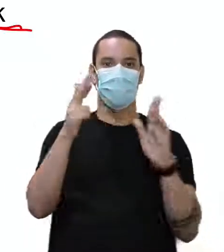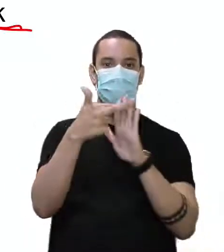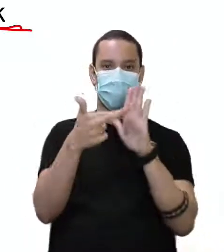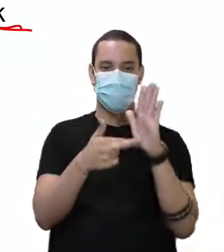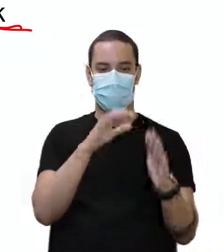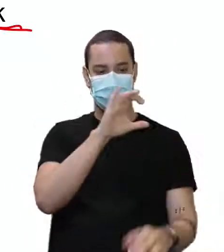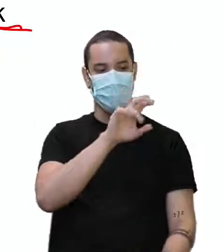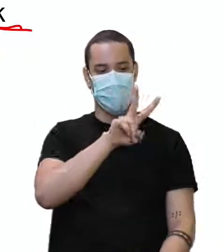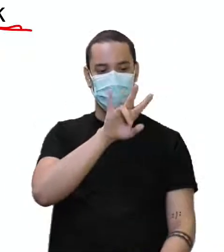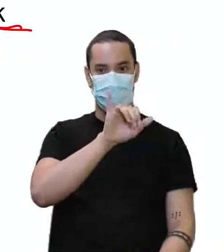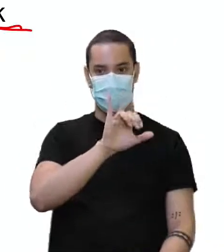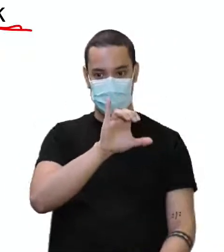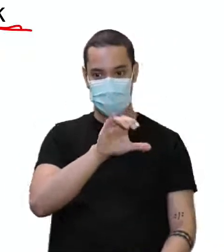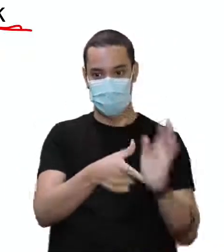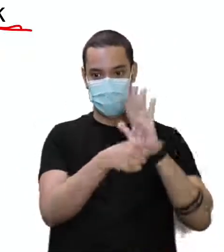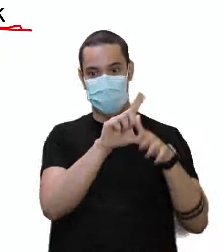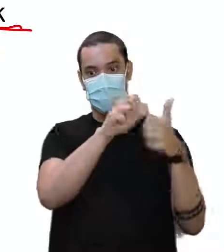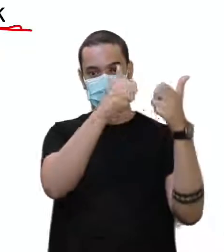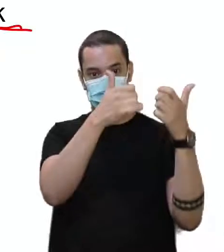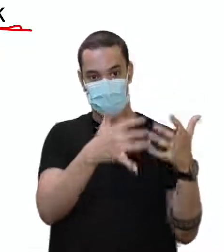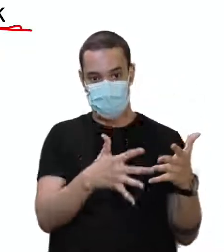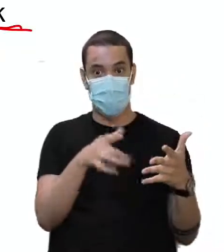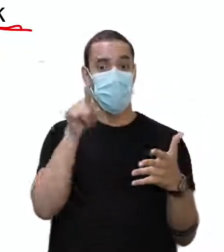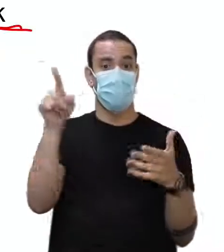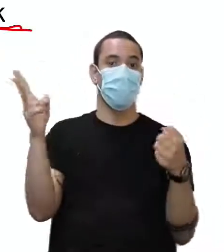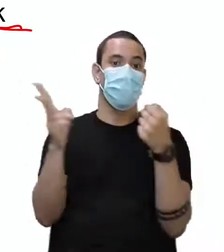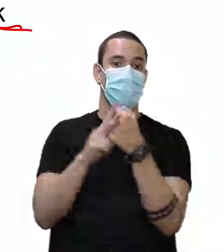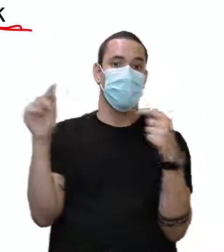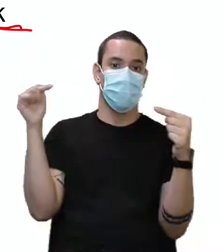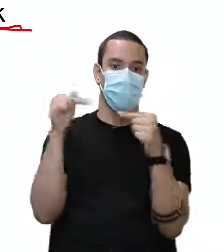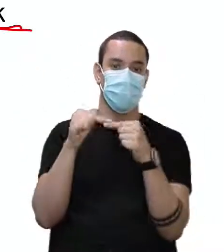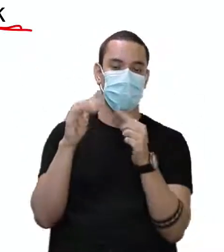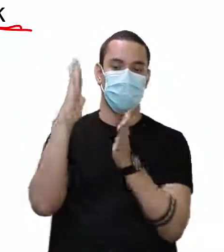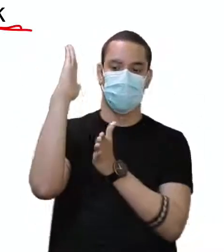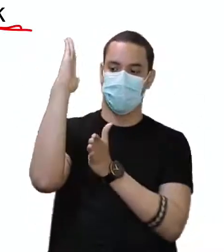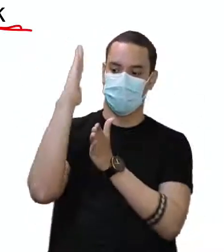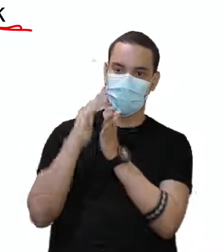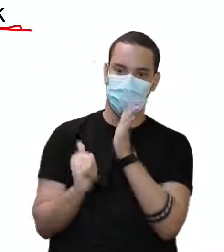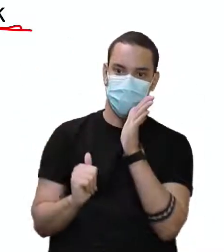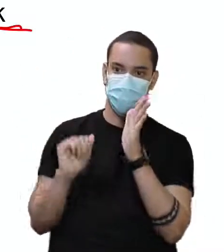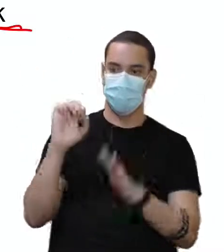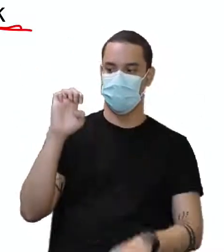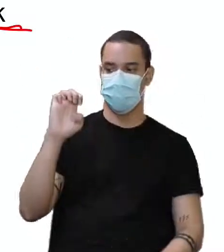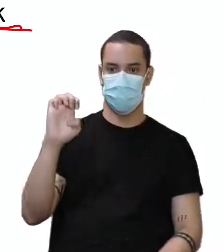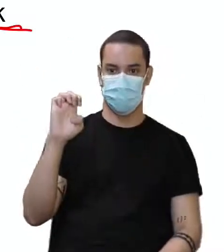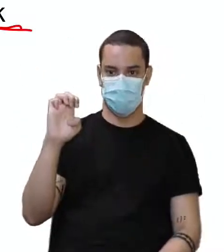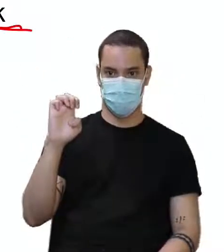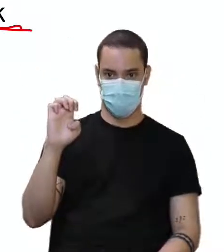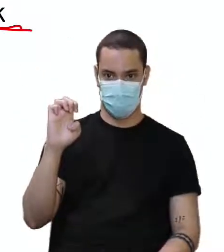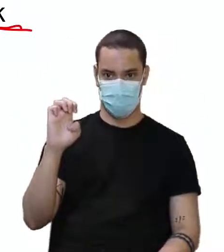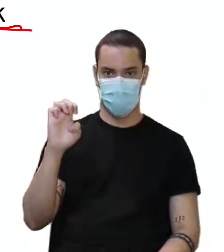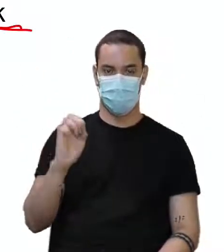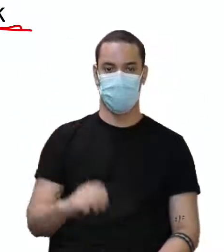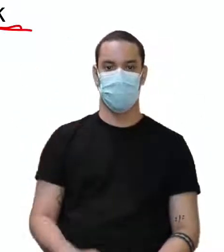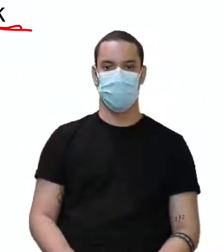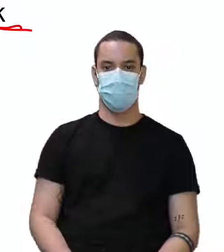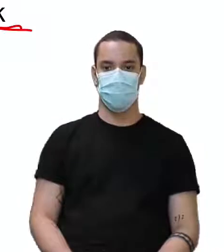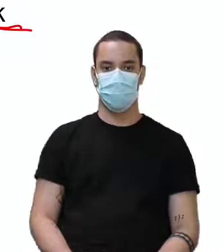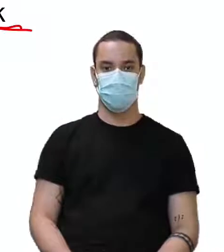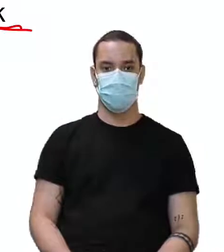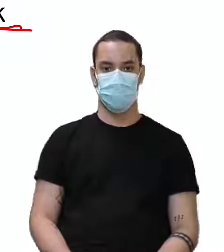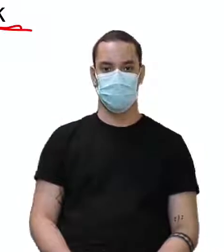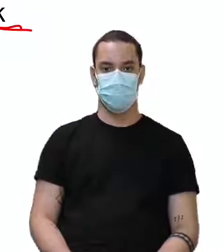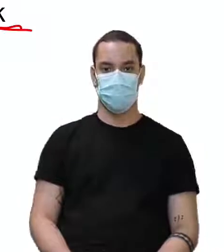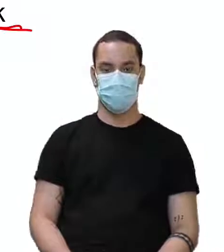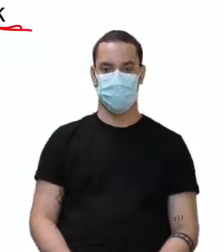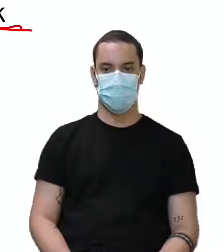CVC, verbos que terminam com o E, você faz o quê? Você tira o E, drop the Y, the